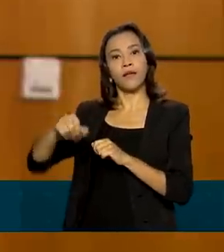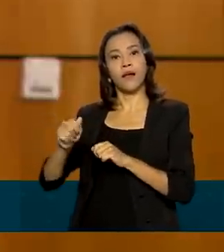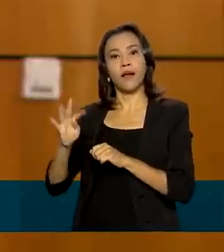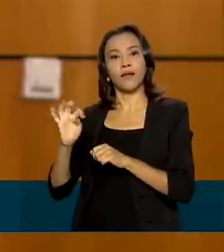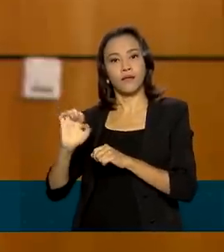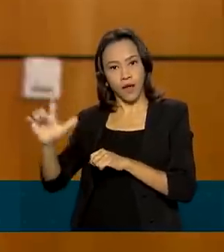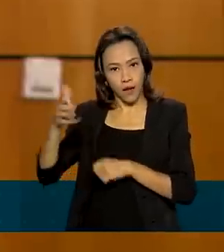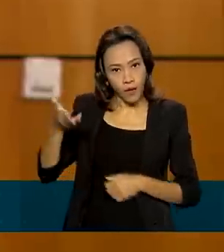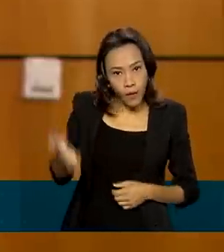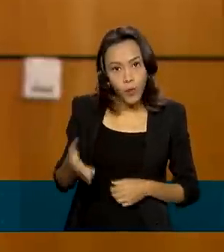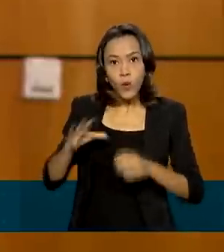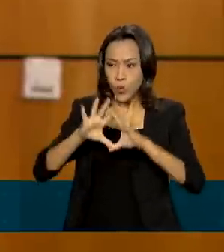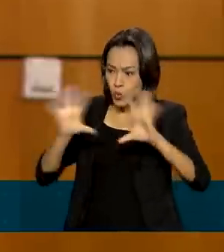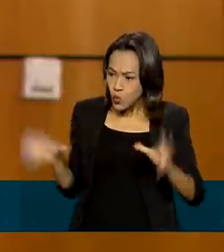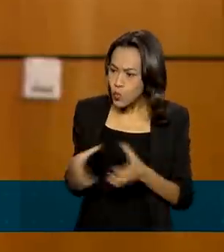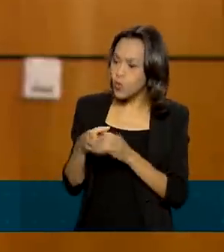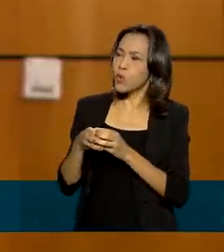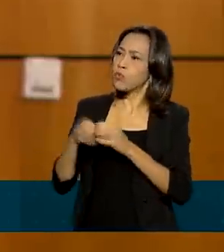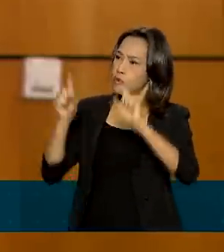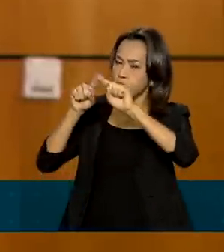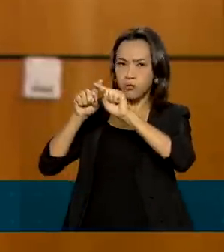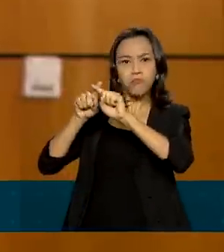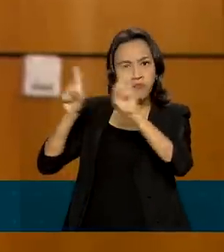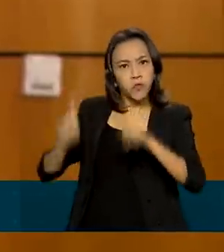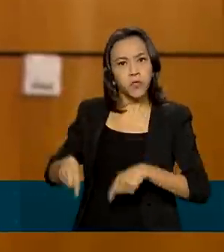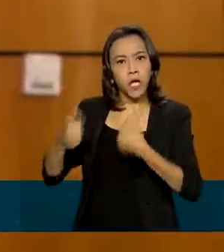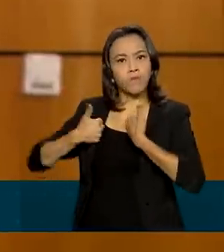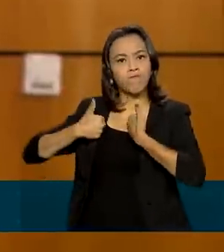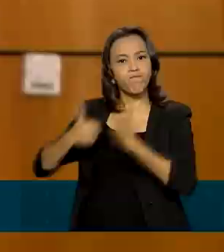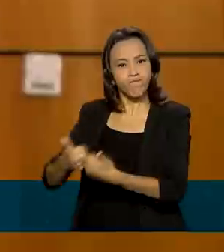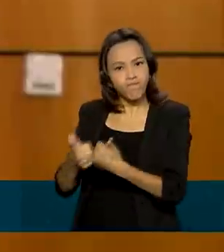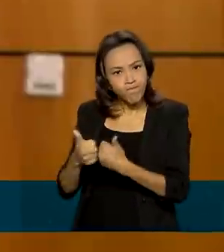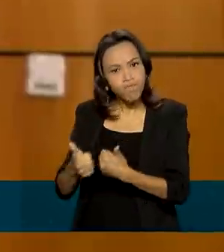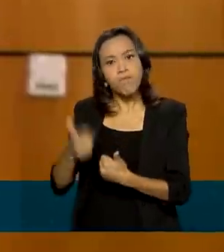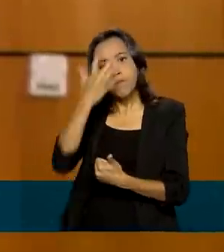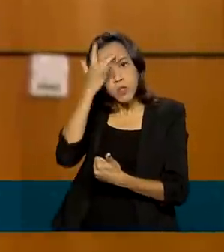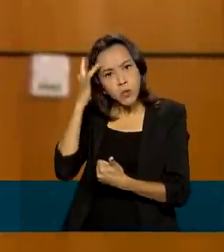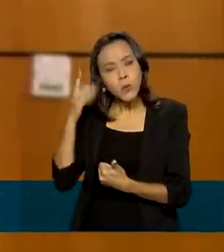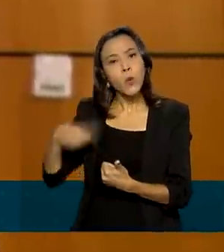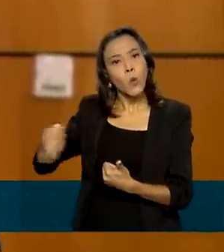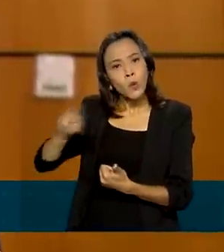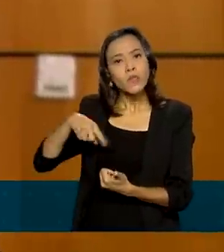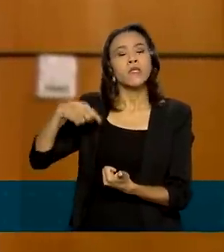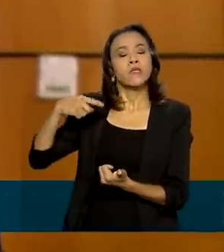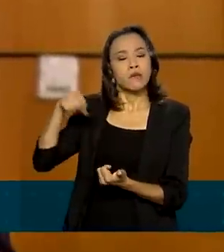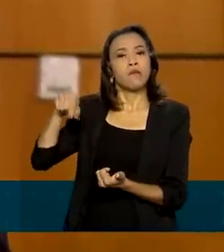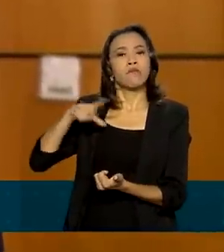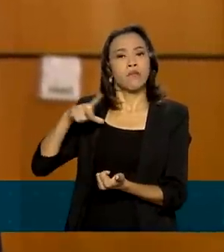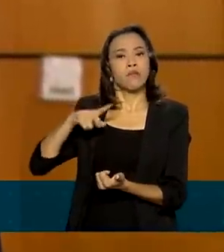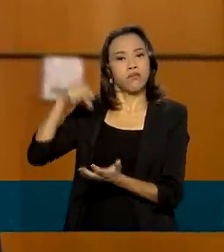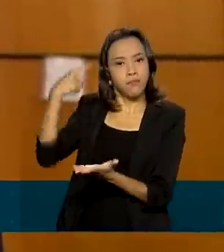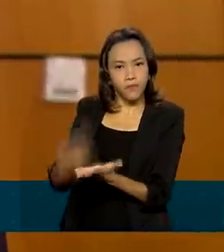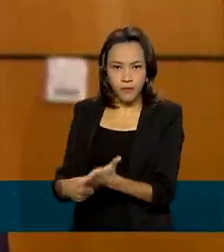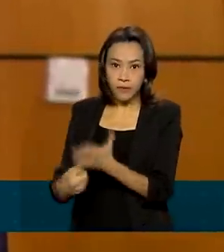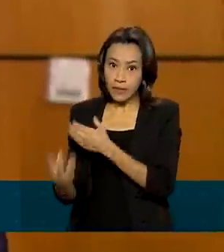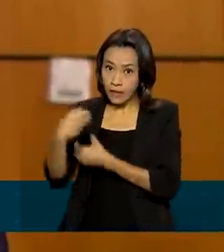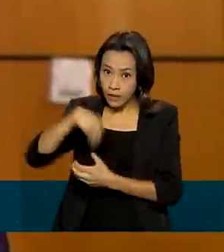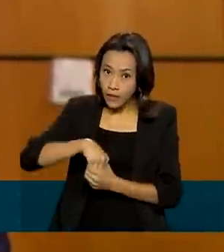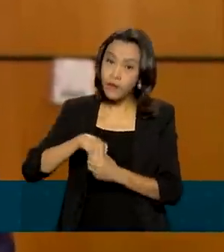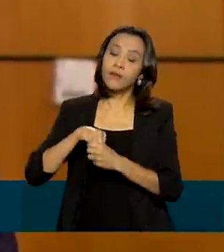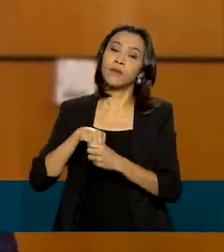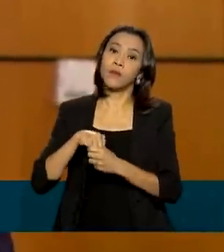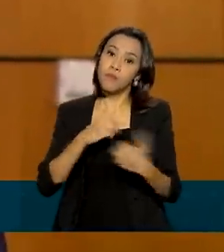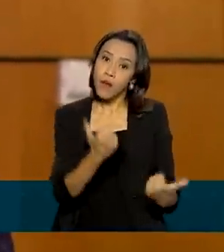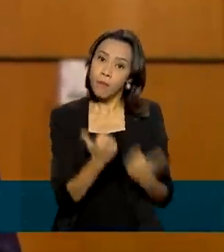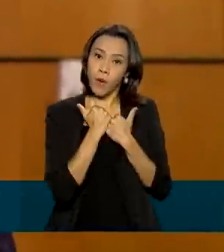só consigo fazer esse trabalho porque eu peguei pessoas que são da Anatel, que hoje compõem o Ministério